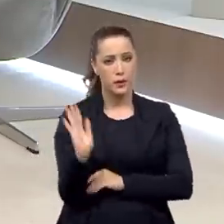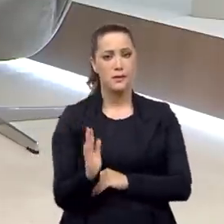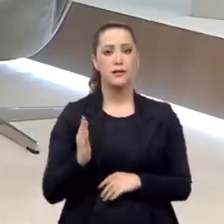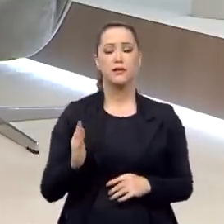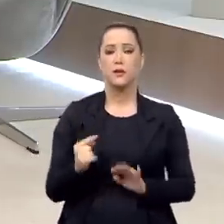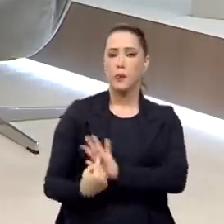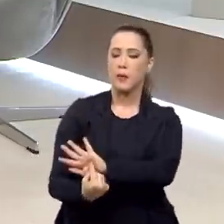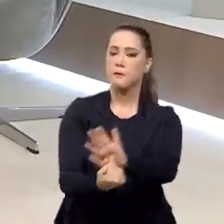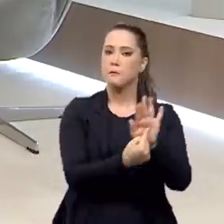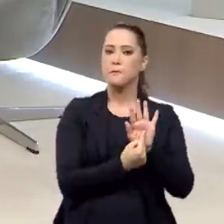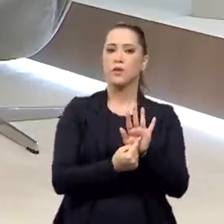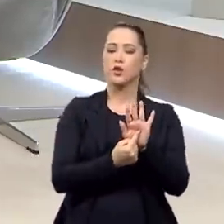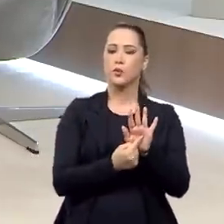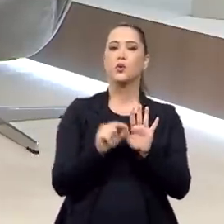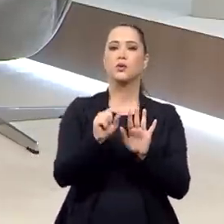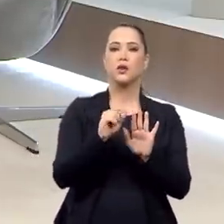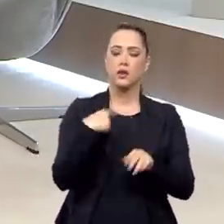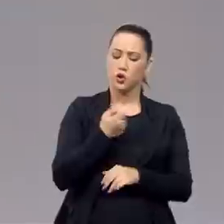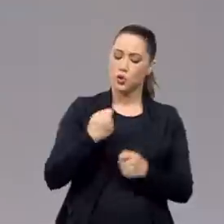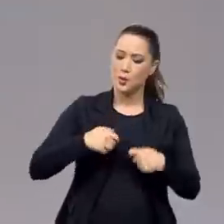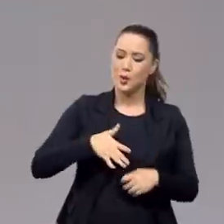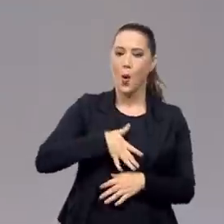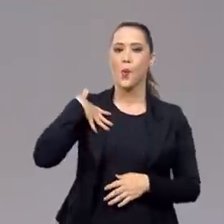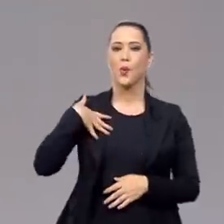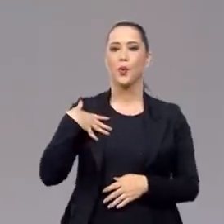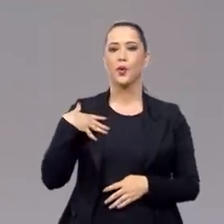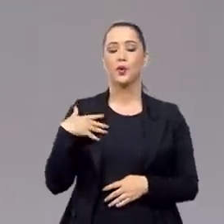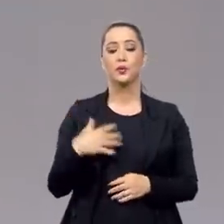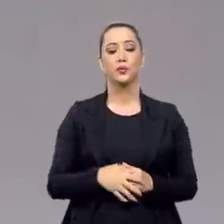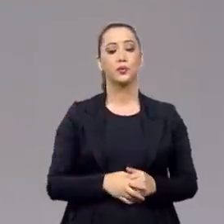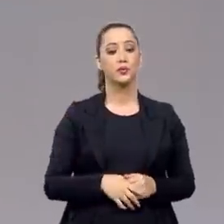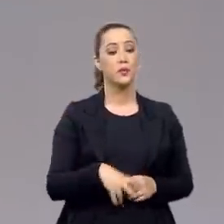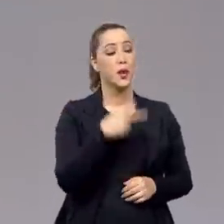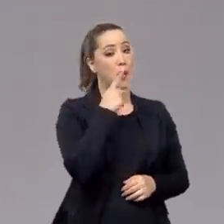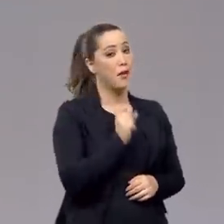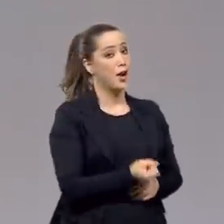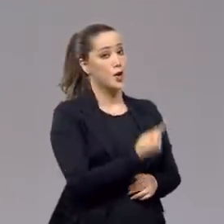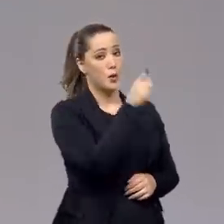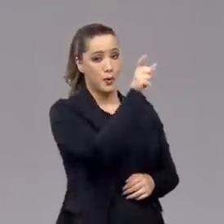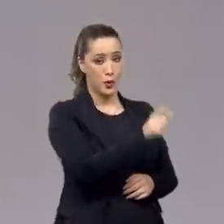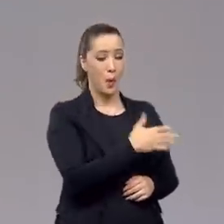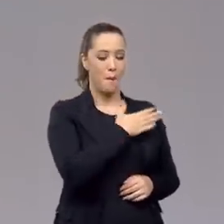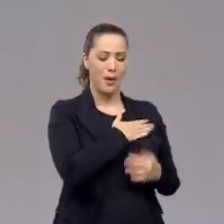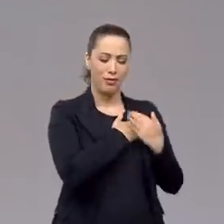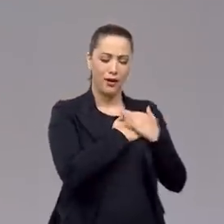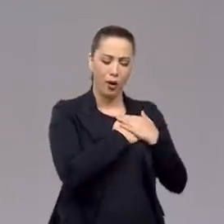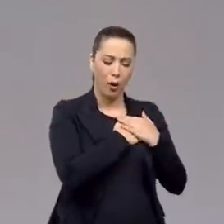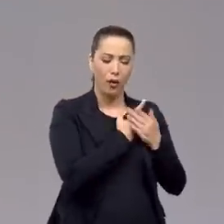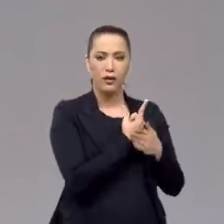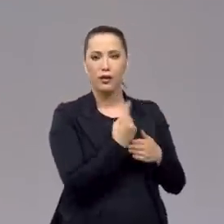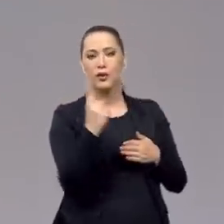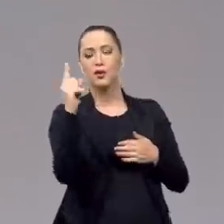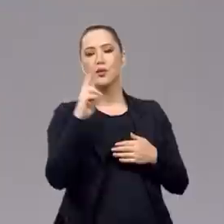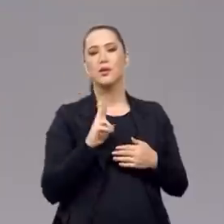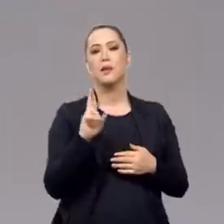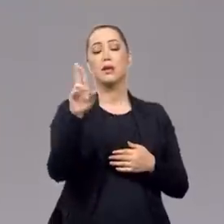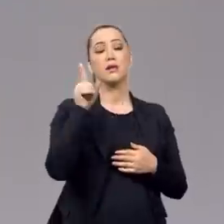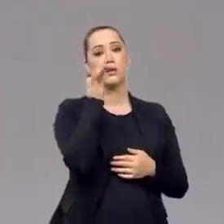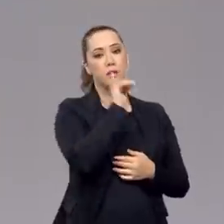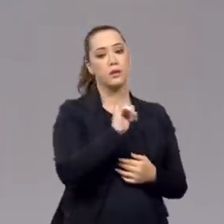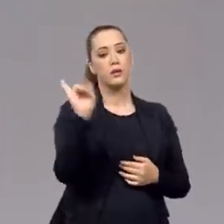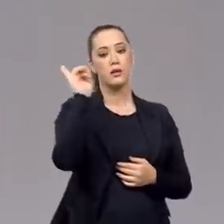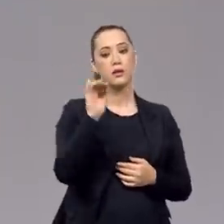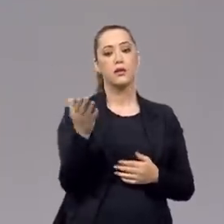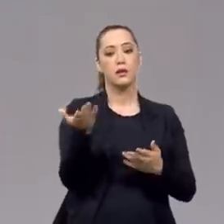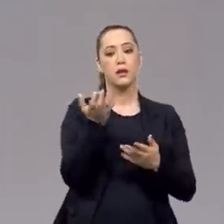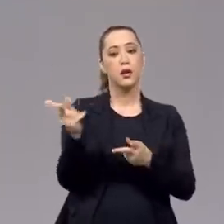orgulho nacional. E por falar em um desses brasileiros, patriotas, que foram nos representar na Itália, eu